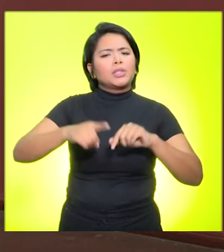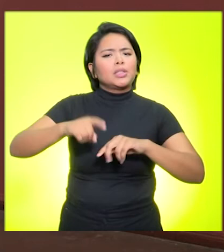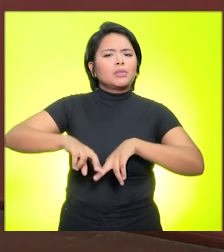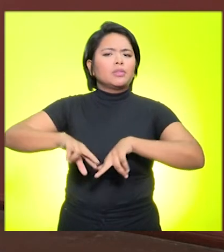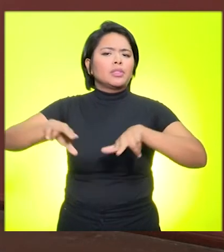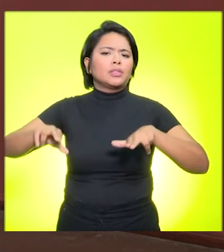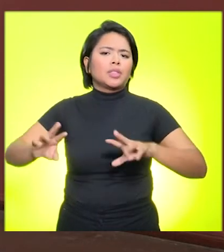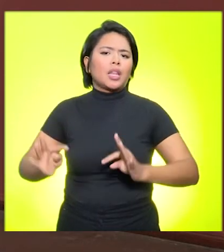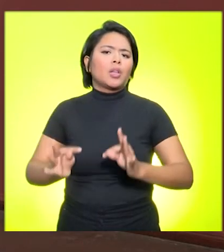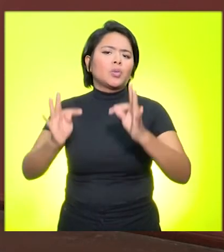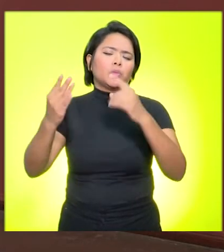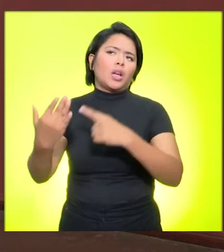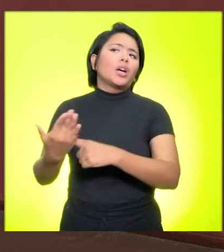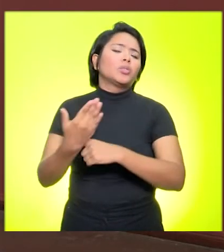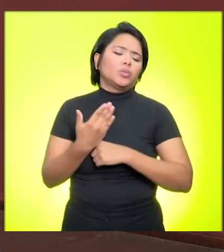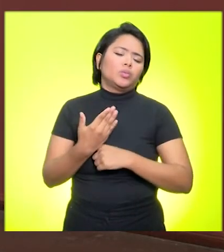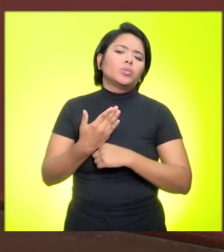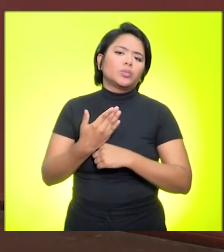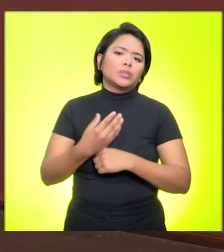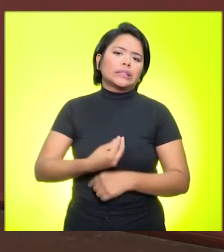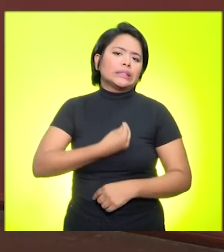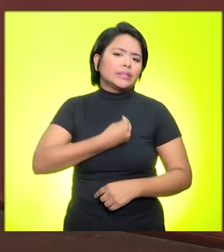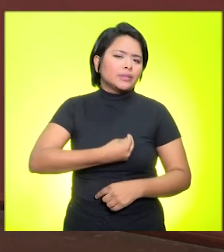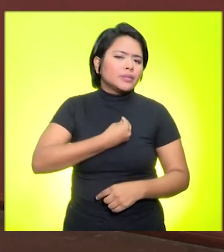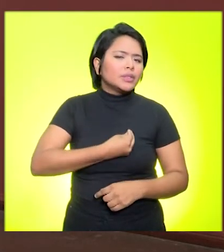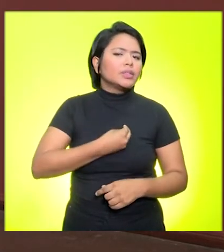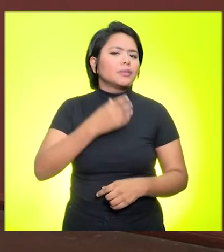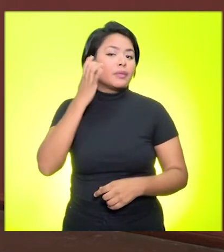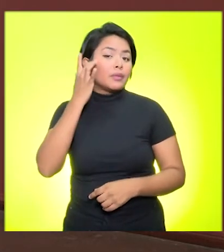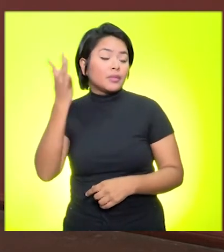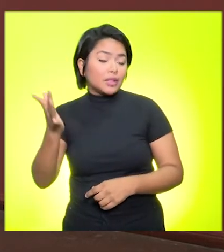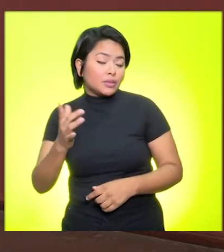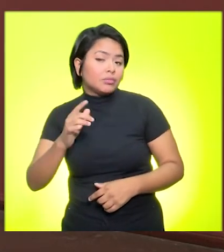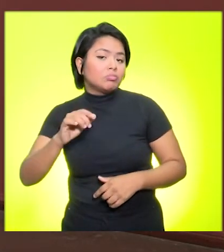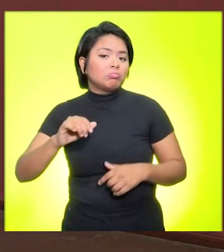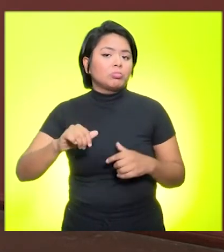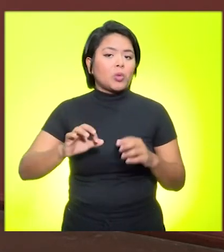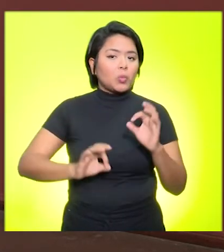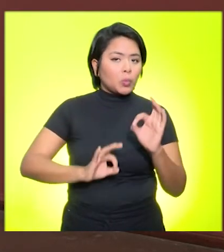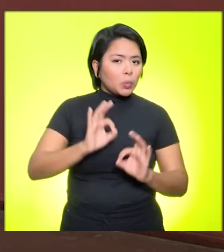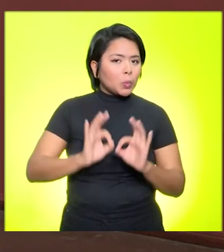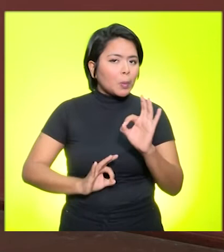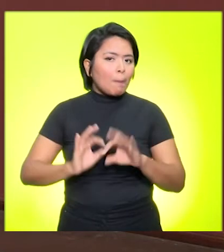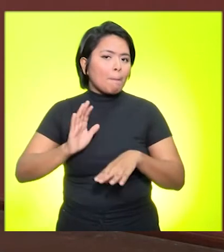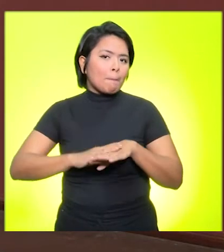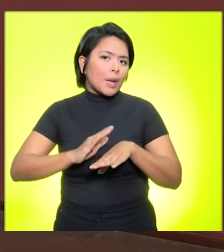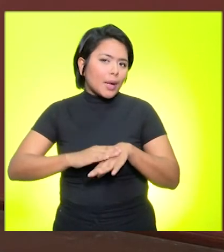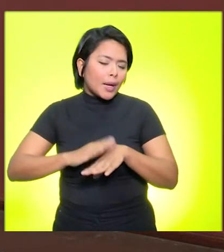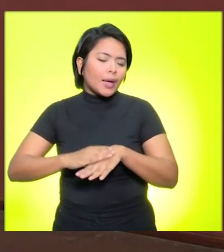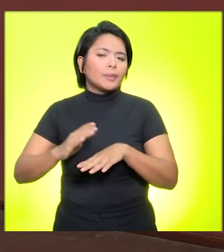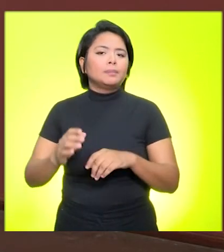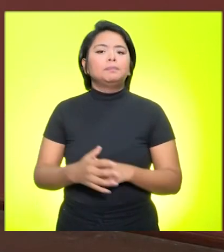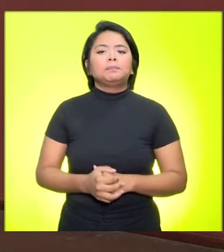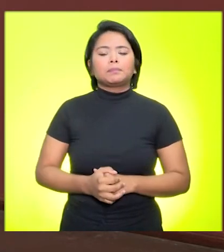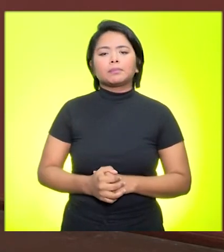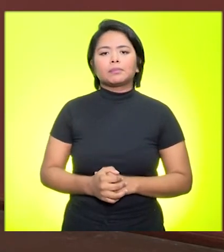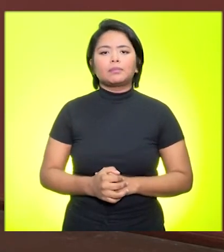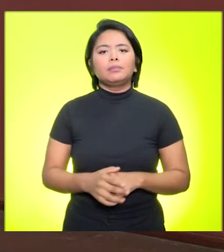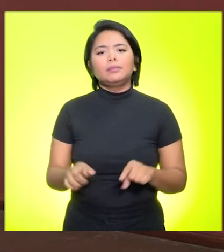no nosso benefício, da nossa vida, facilitando nossos processos, agilizando tudo que é possível e